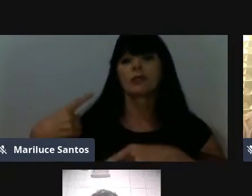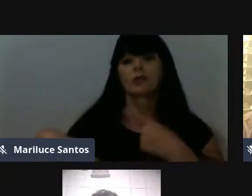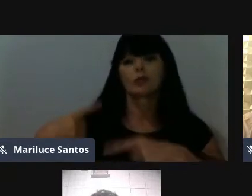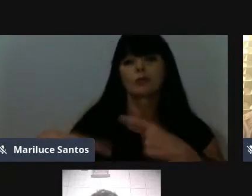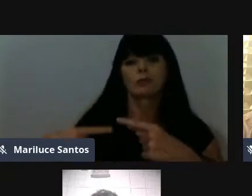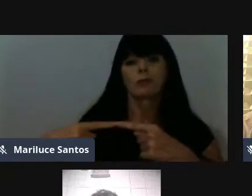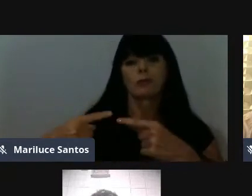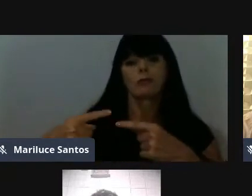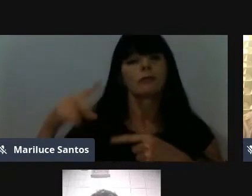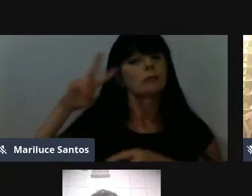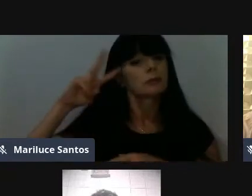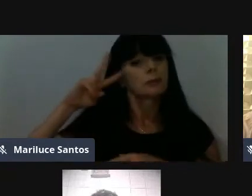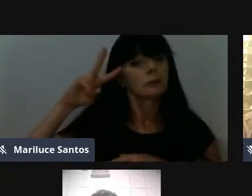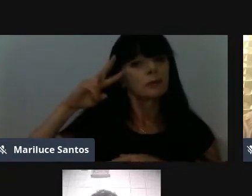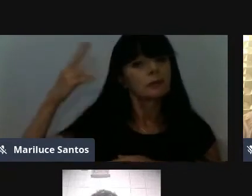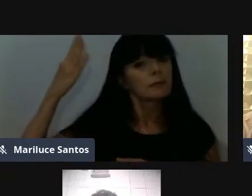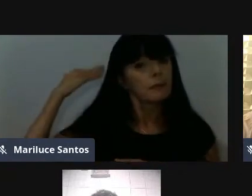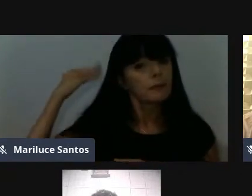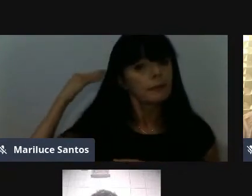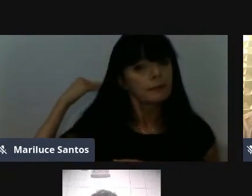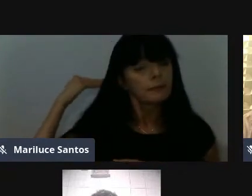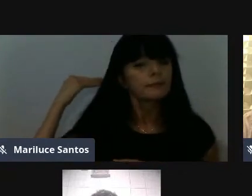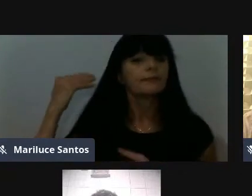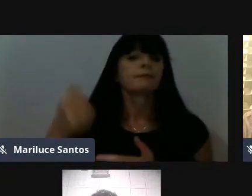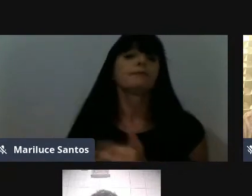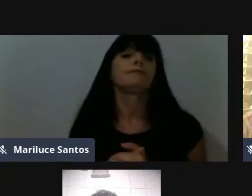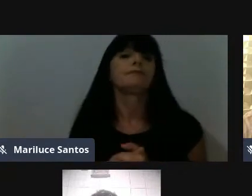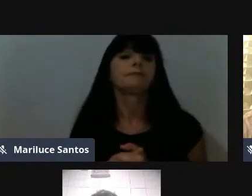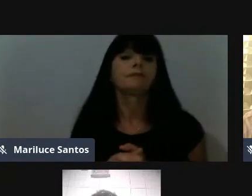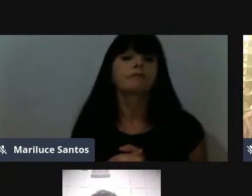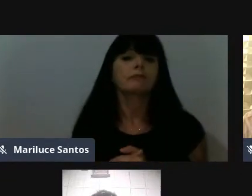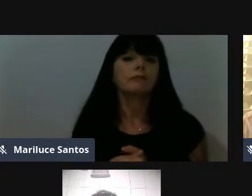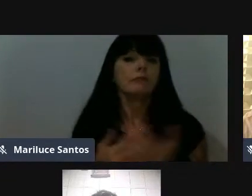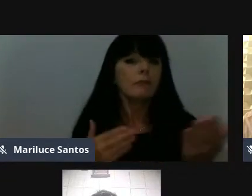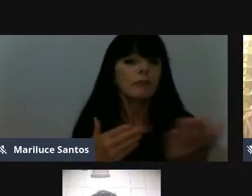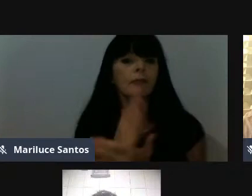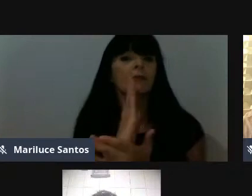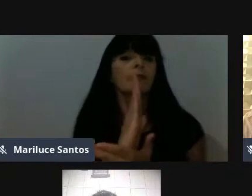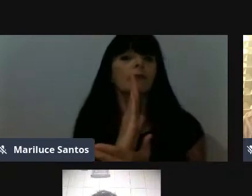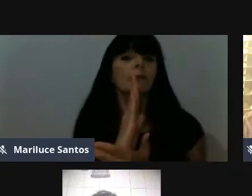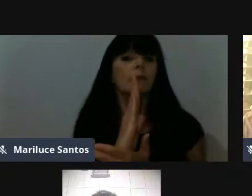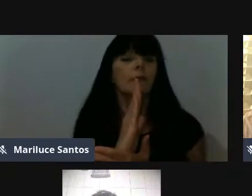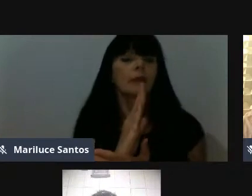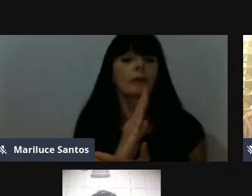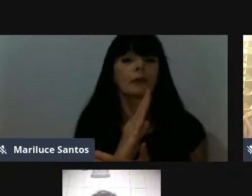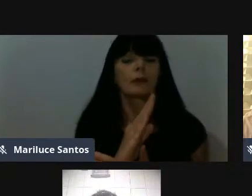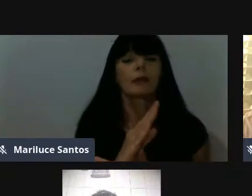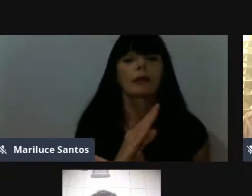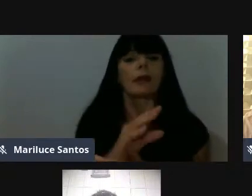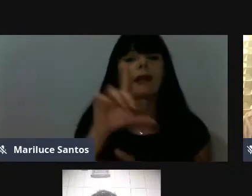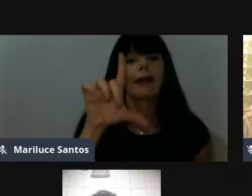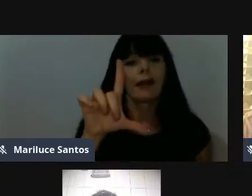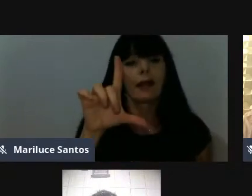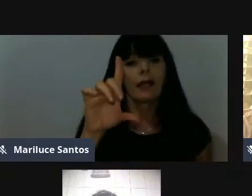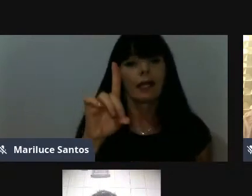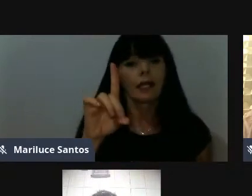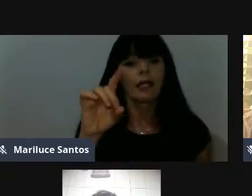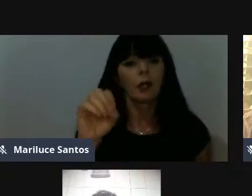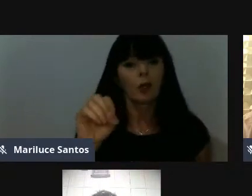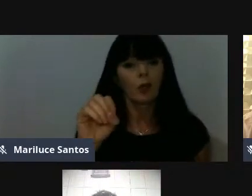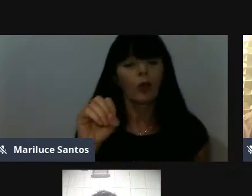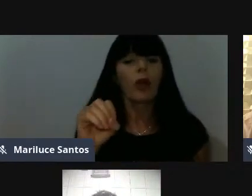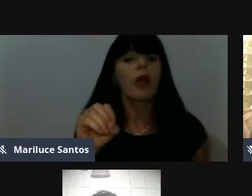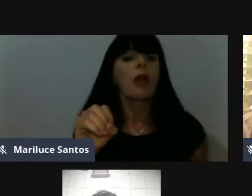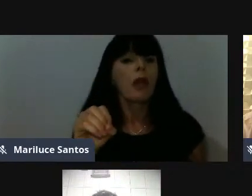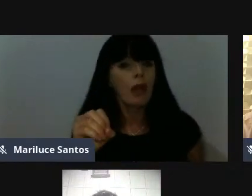passada, que foi, segunda-feira dessa semana, que foi a aprovação da LDO, do orçamento, então, eu trouxe, eu estudei,